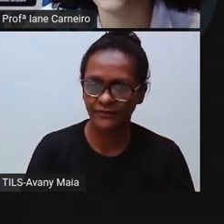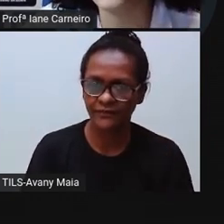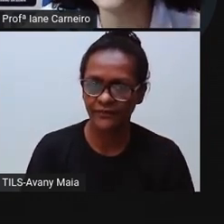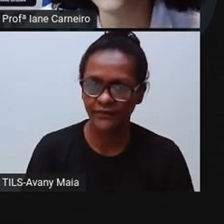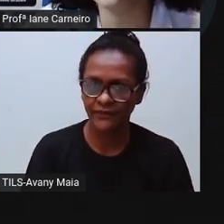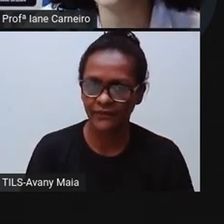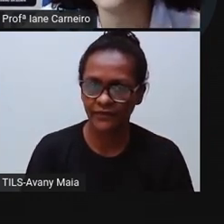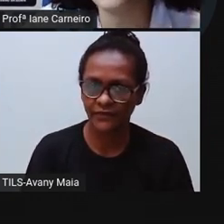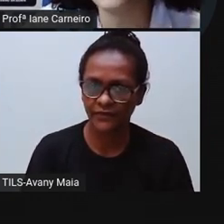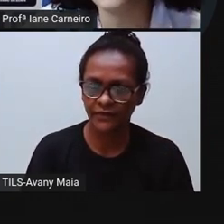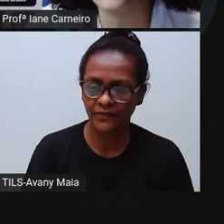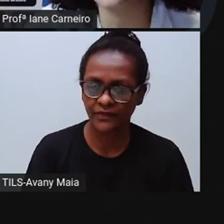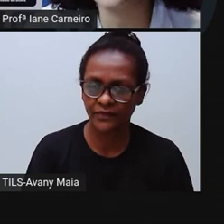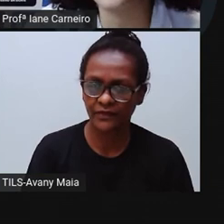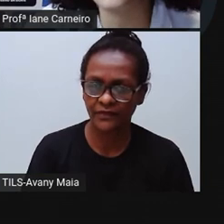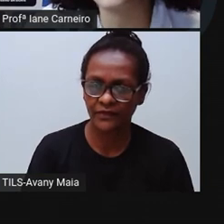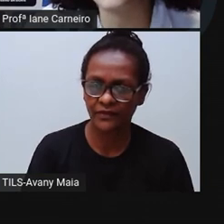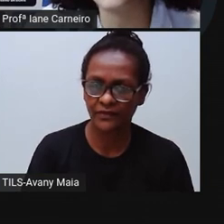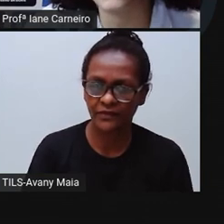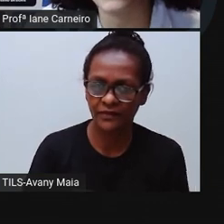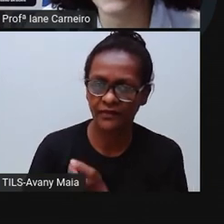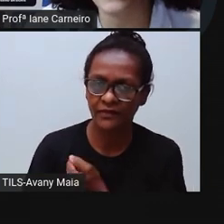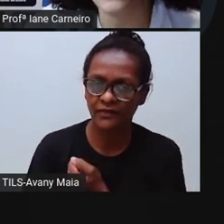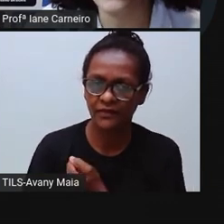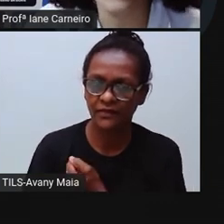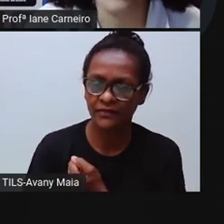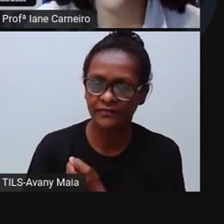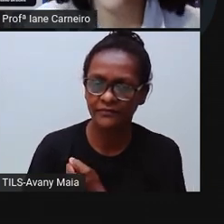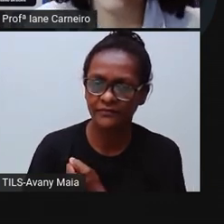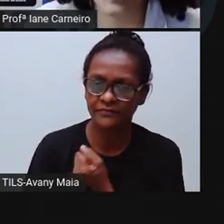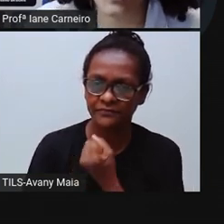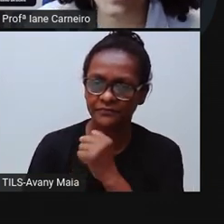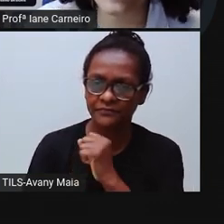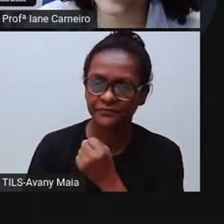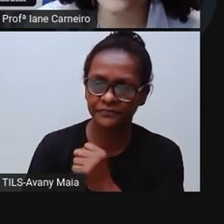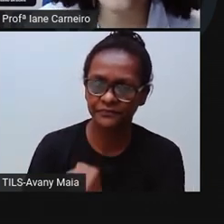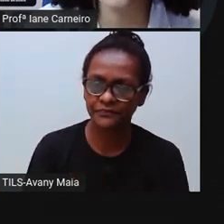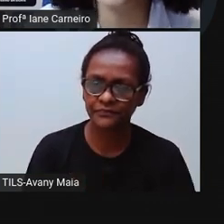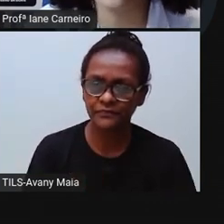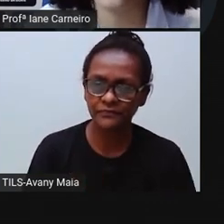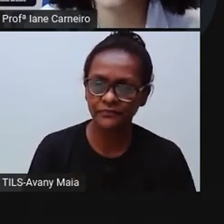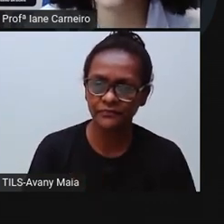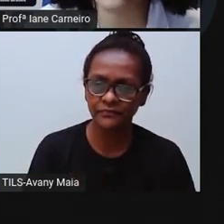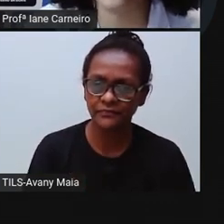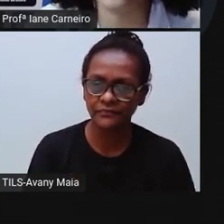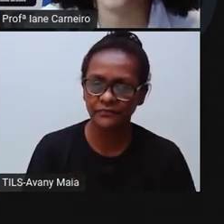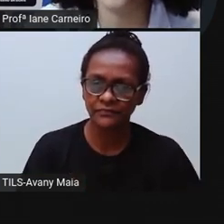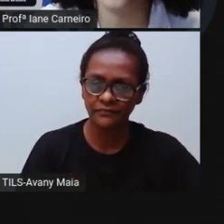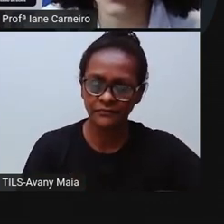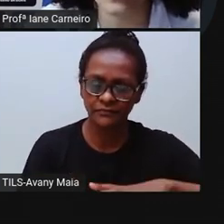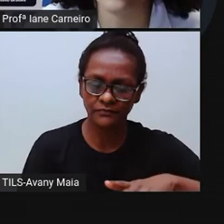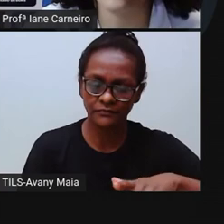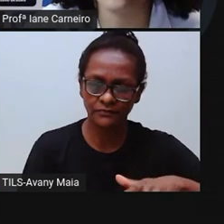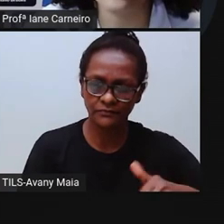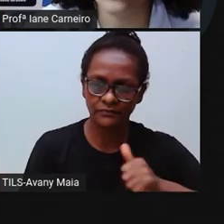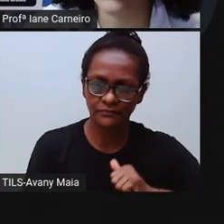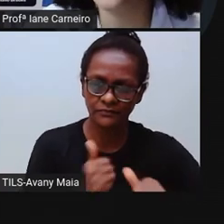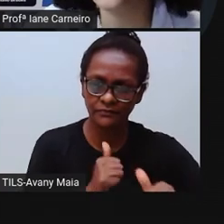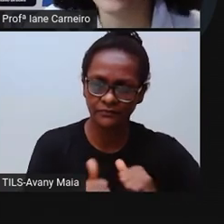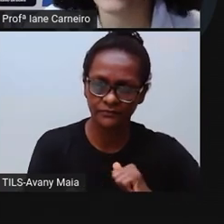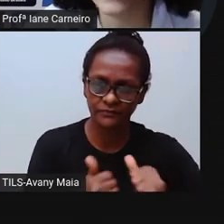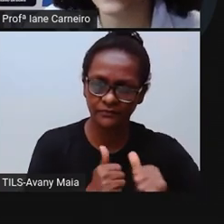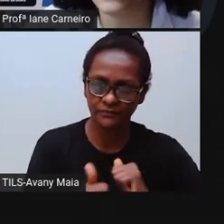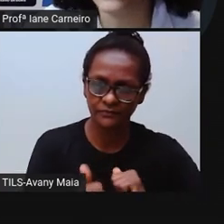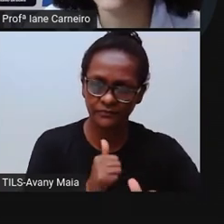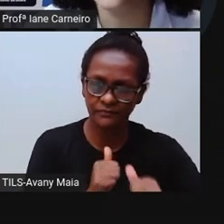Gangorra. E a última brincadeira é a bola, né? O futebol. Vamos escrever bola. Ó,